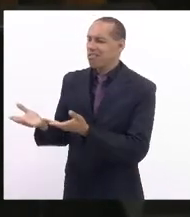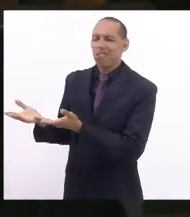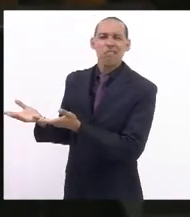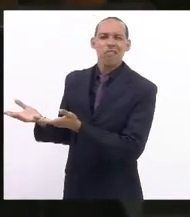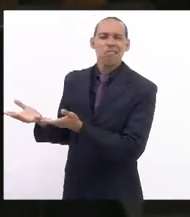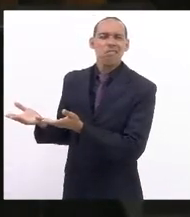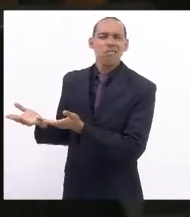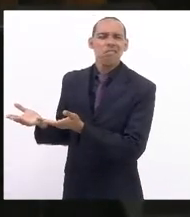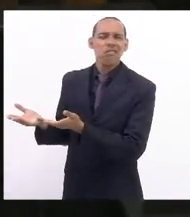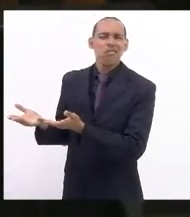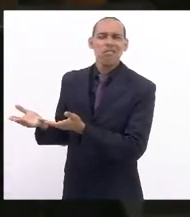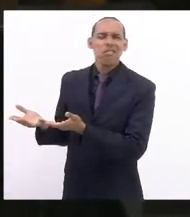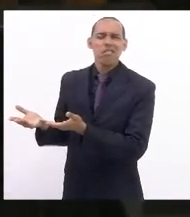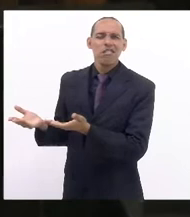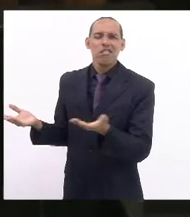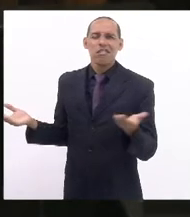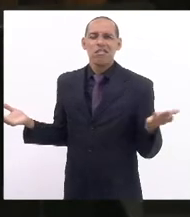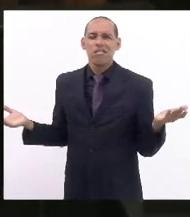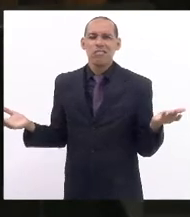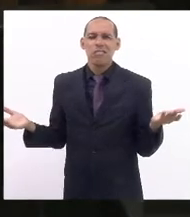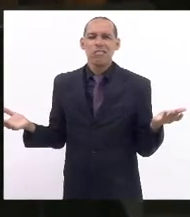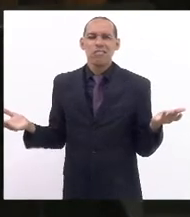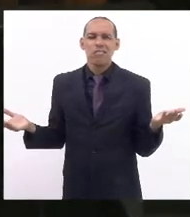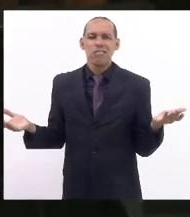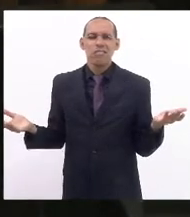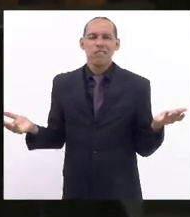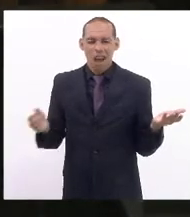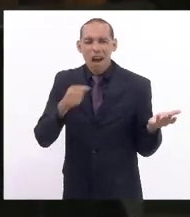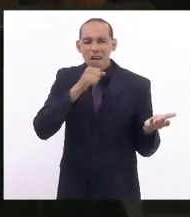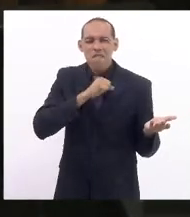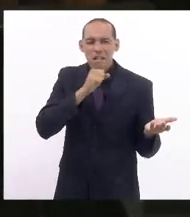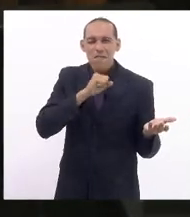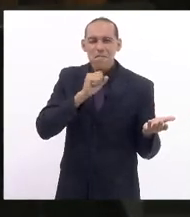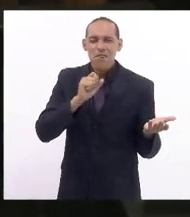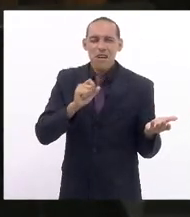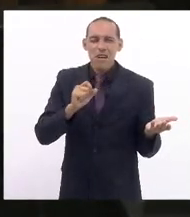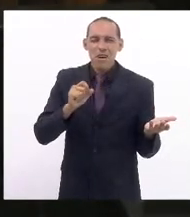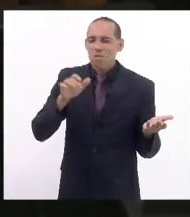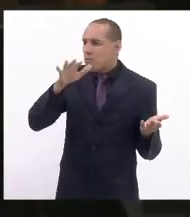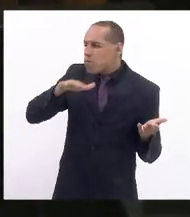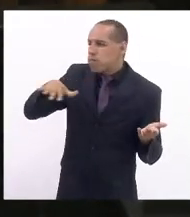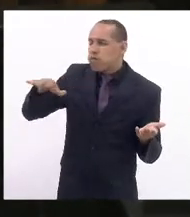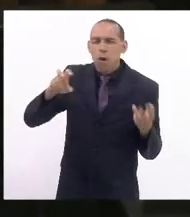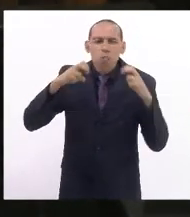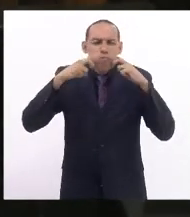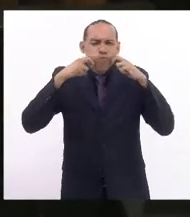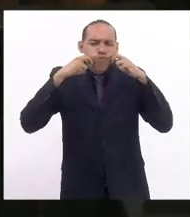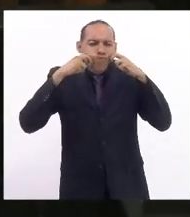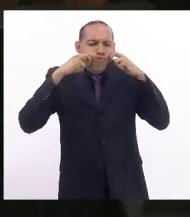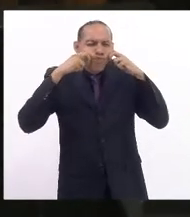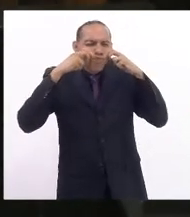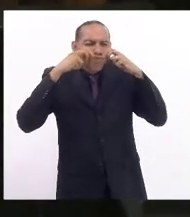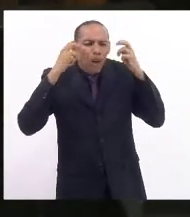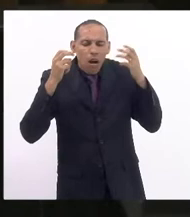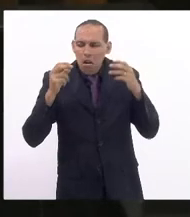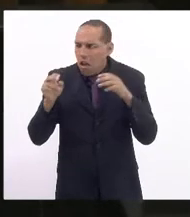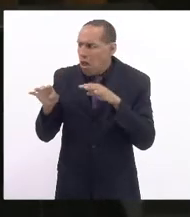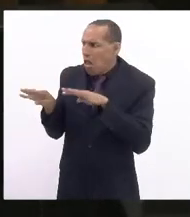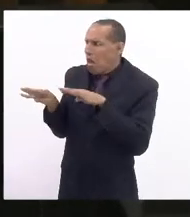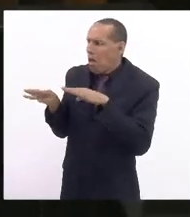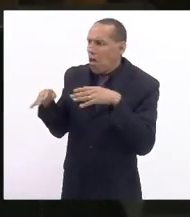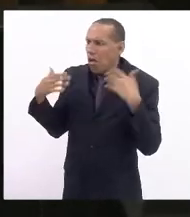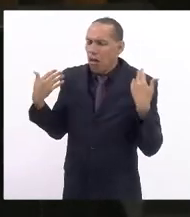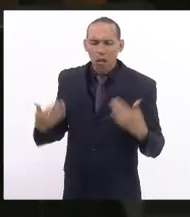colocar aqueles que são mais antigos, ruborizados com o que ele falou.